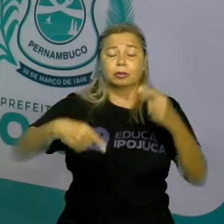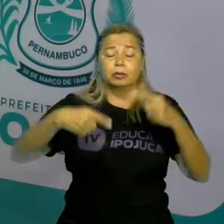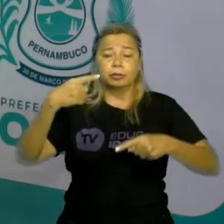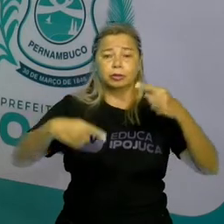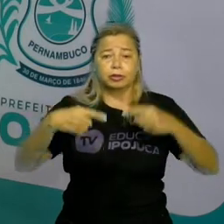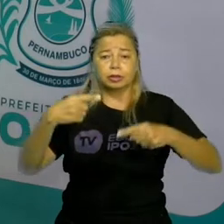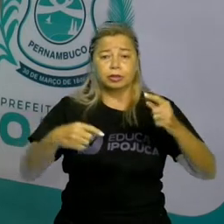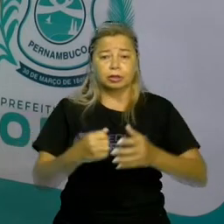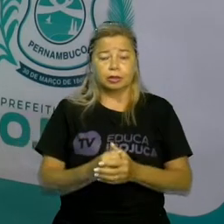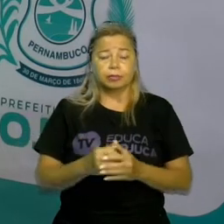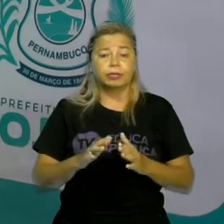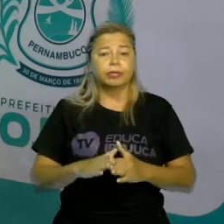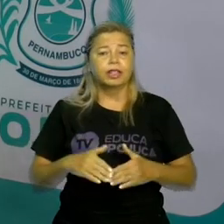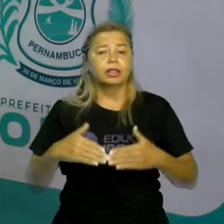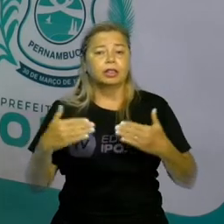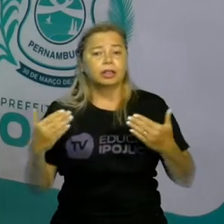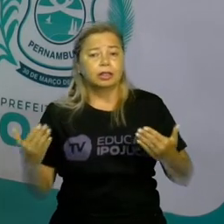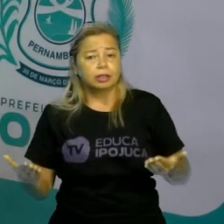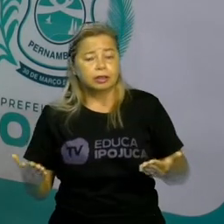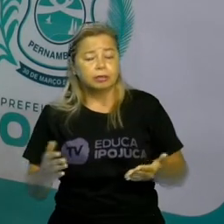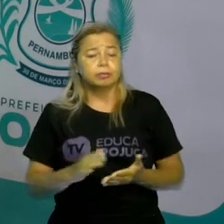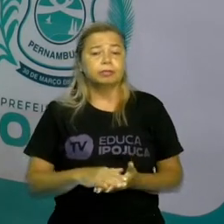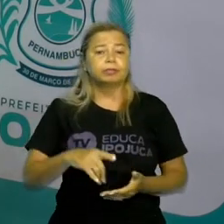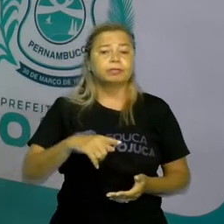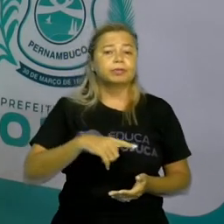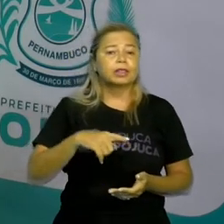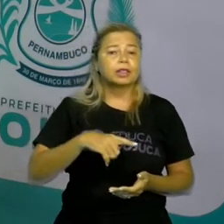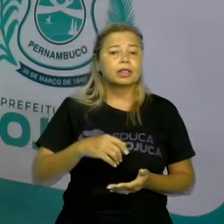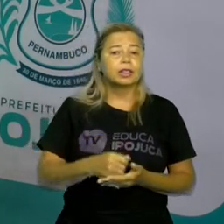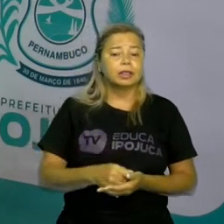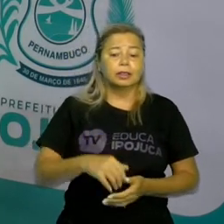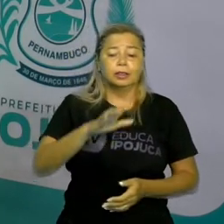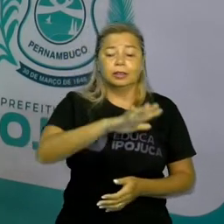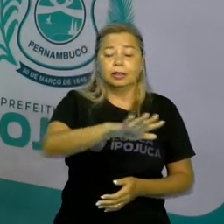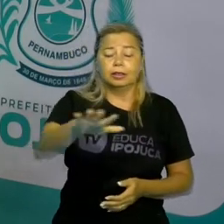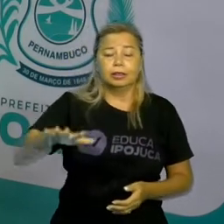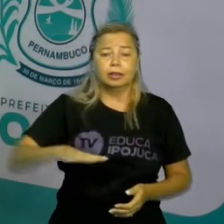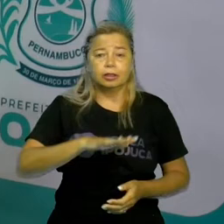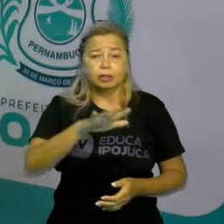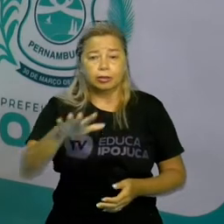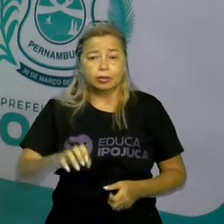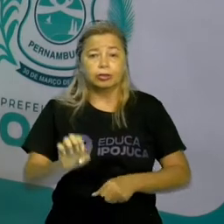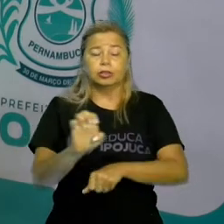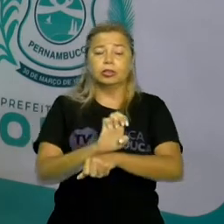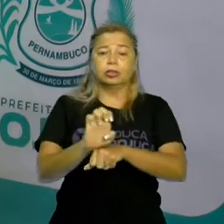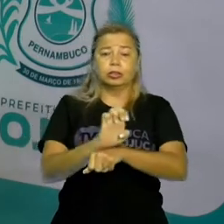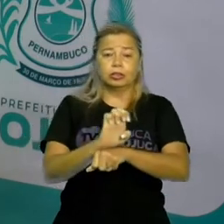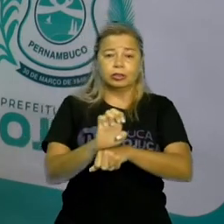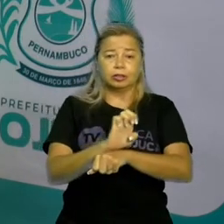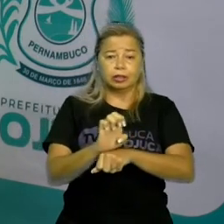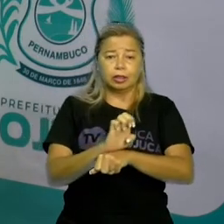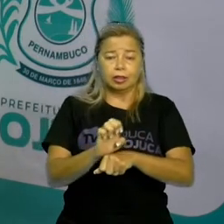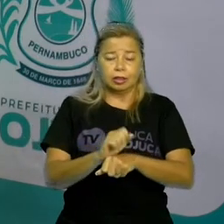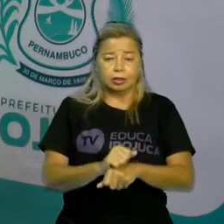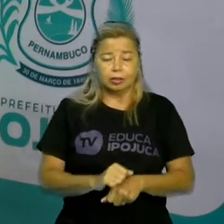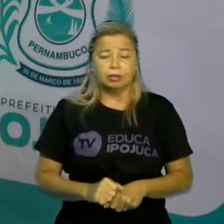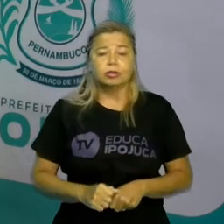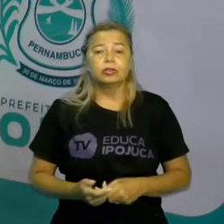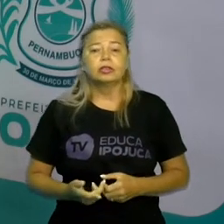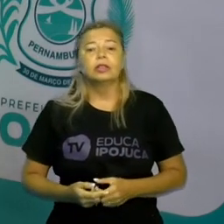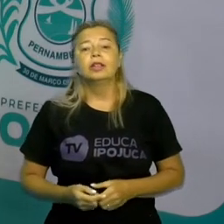das complexas relações históricas entre territórios, estados e nações.